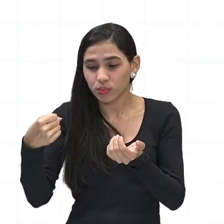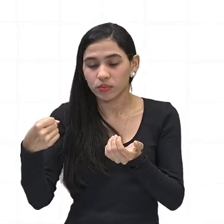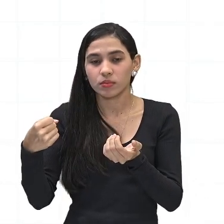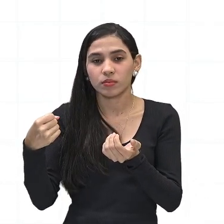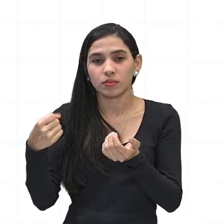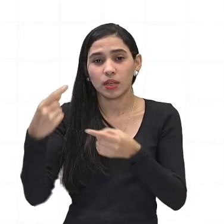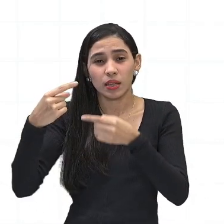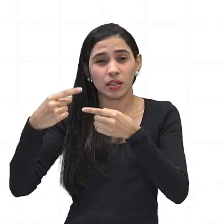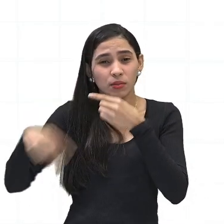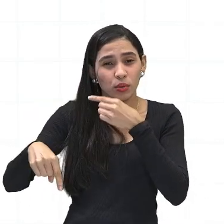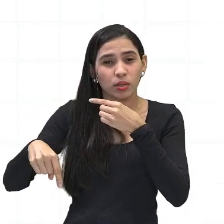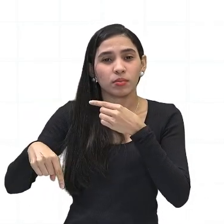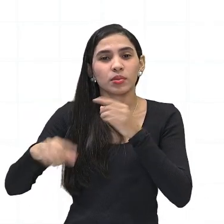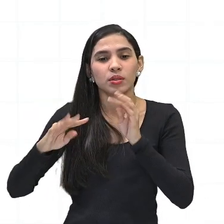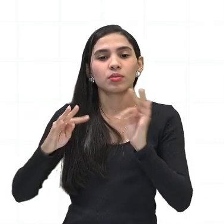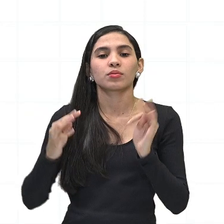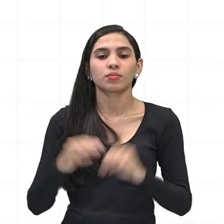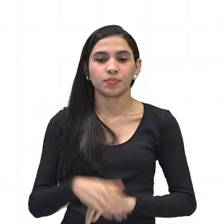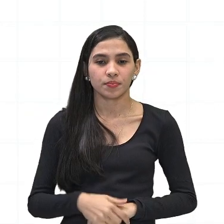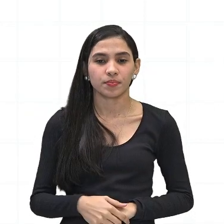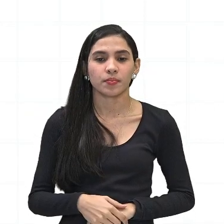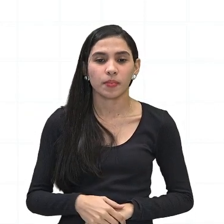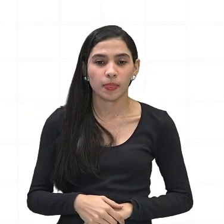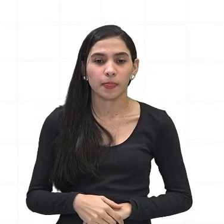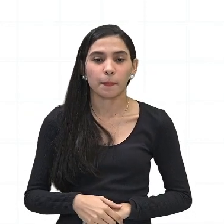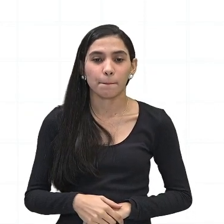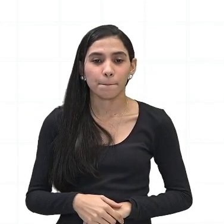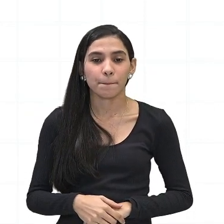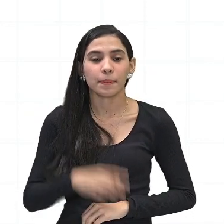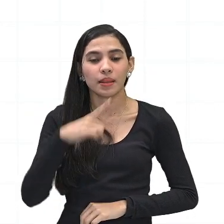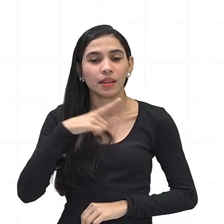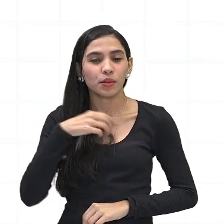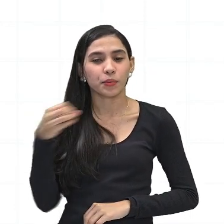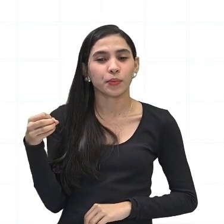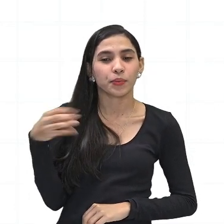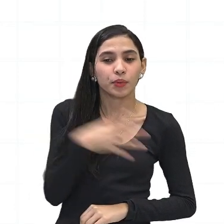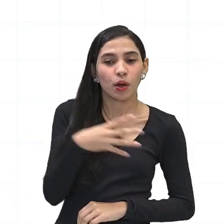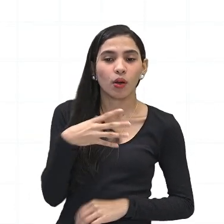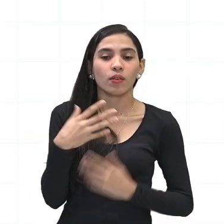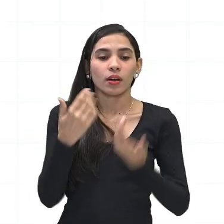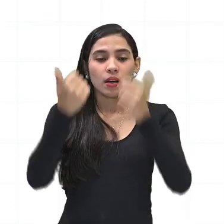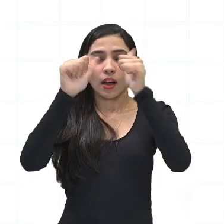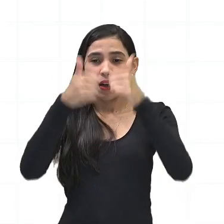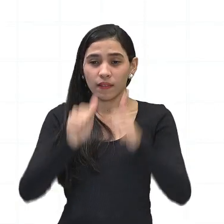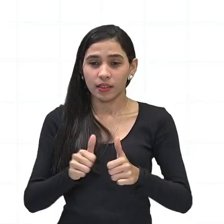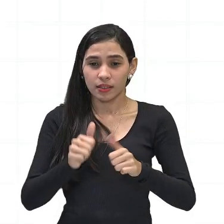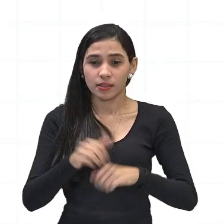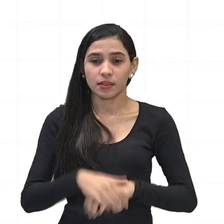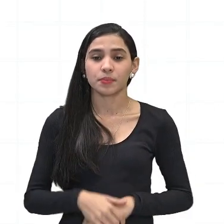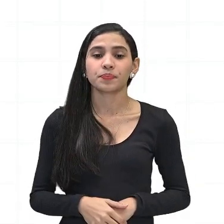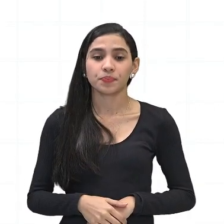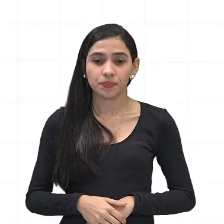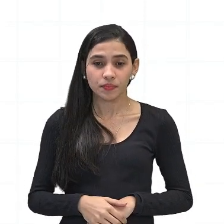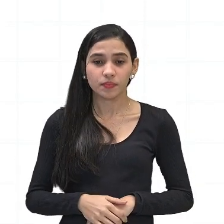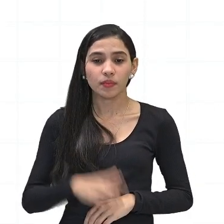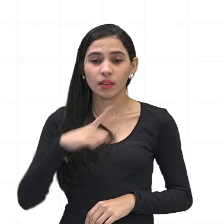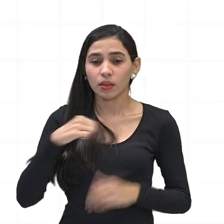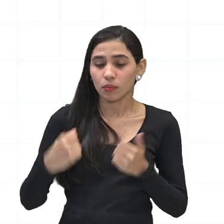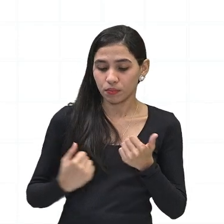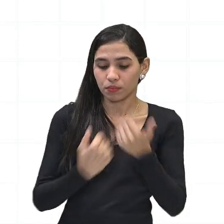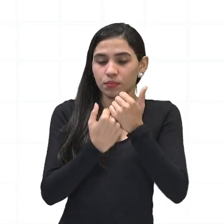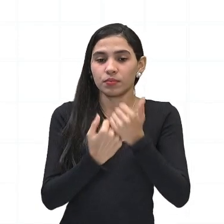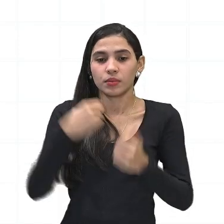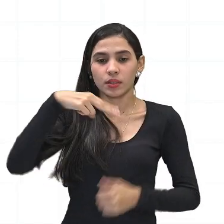gradualmente em todo o mundo, segundo uma nova avaliação apoiada pelas